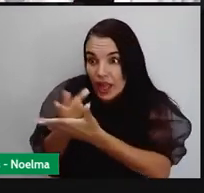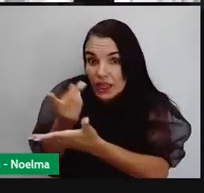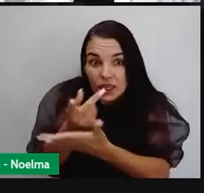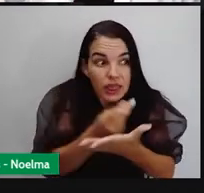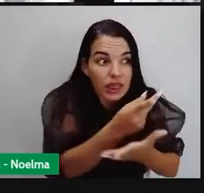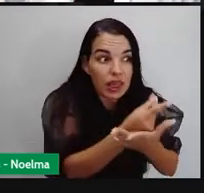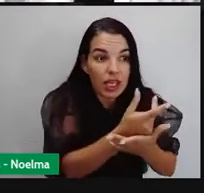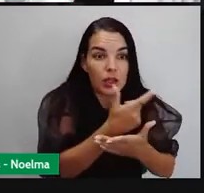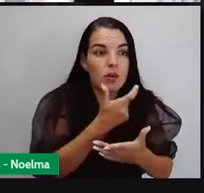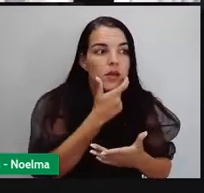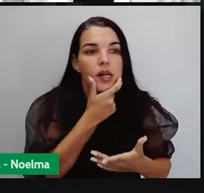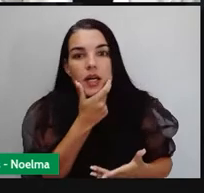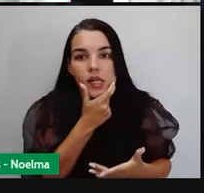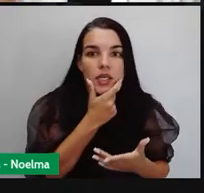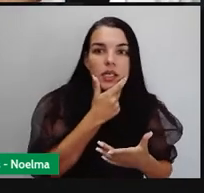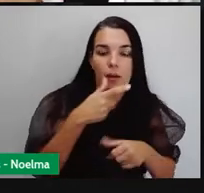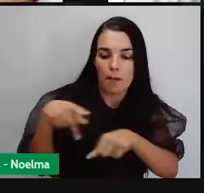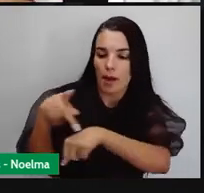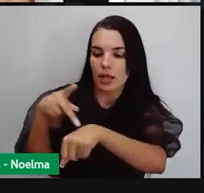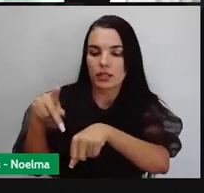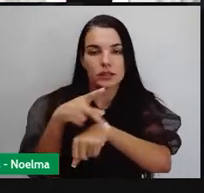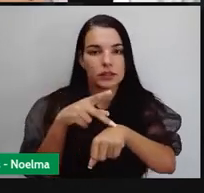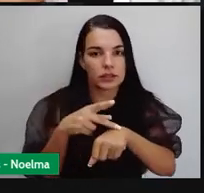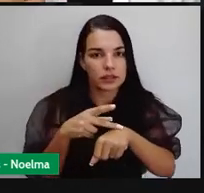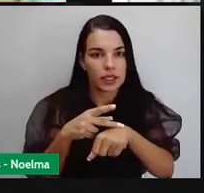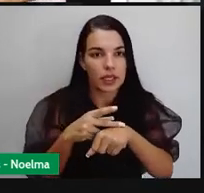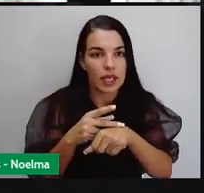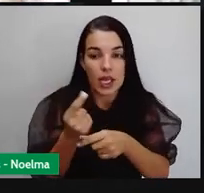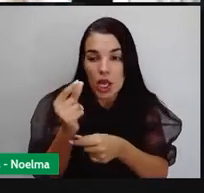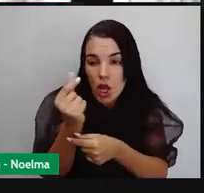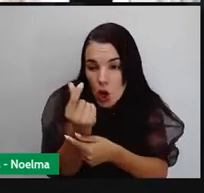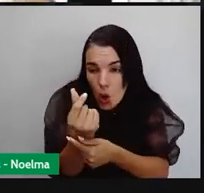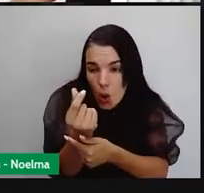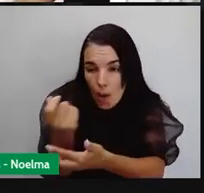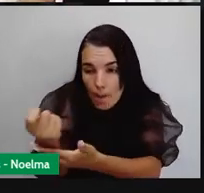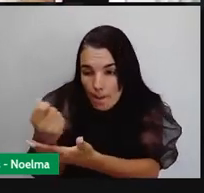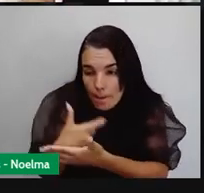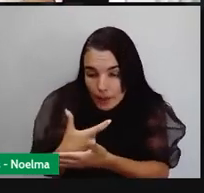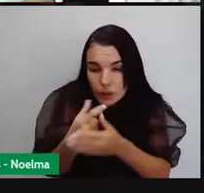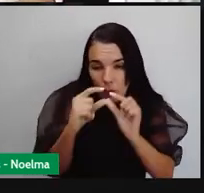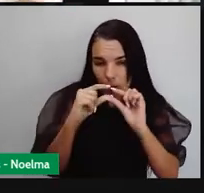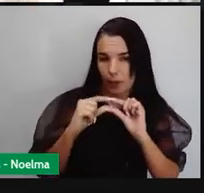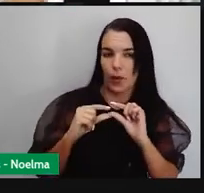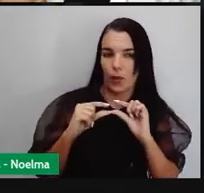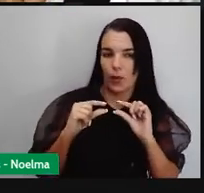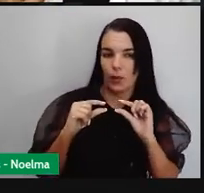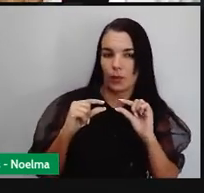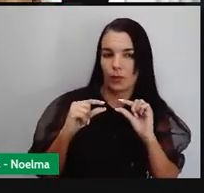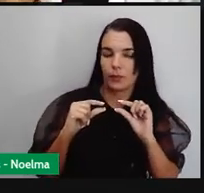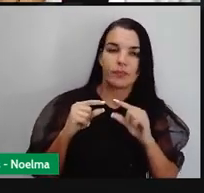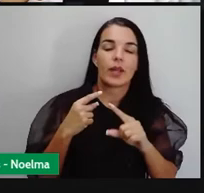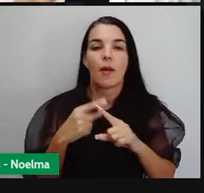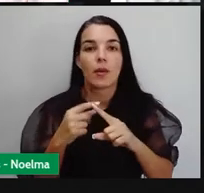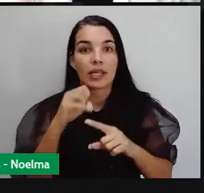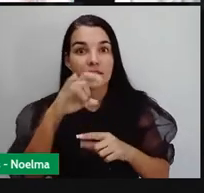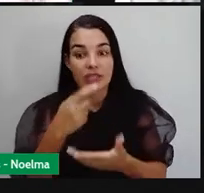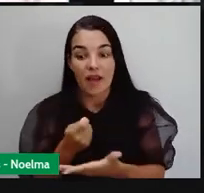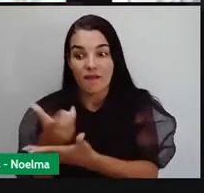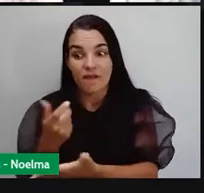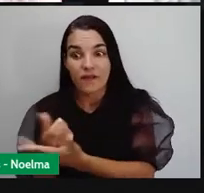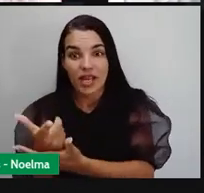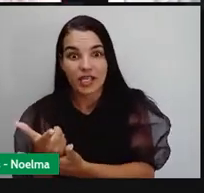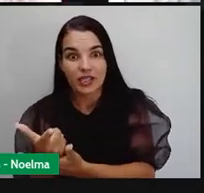o estrangeiro, vendendo muito e comprando pouco. Quando você vende, você